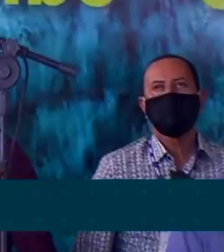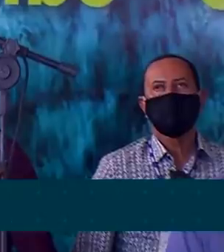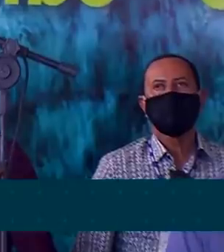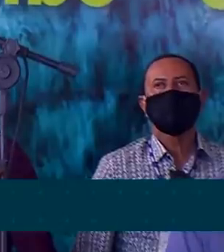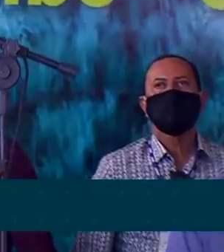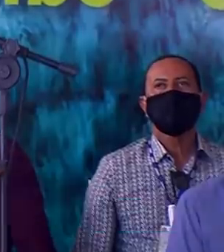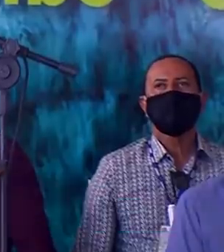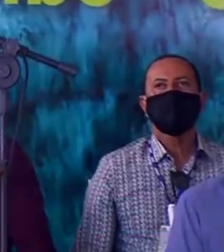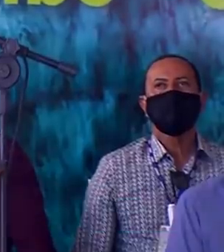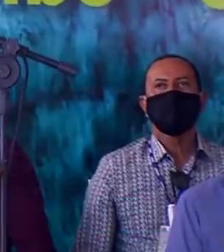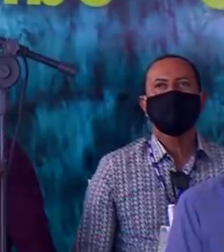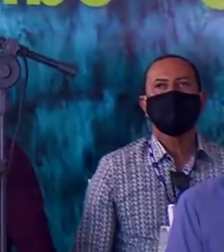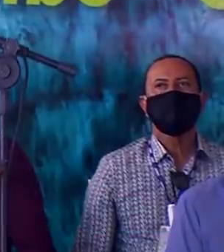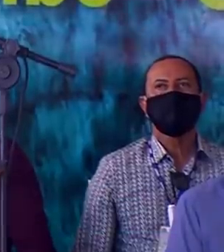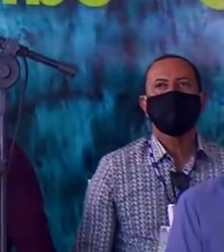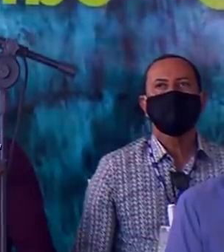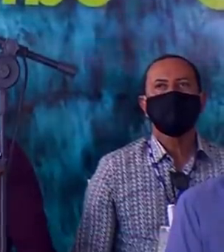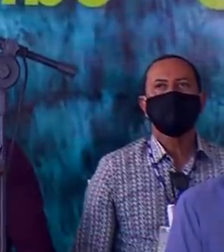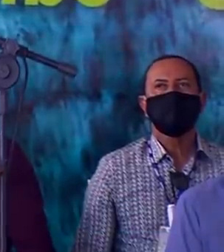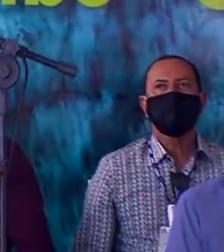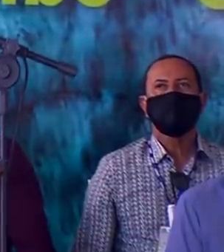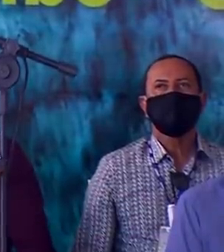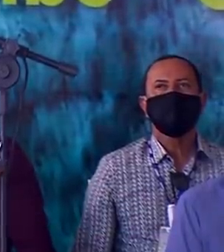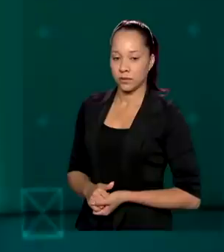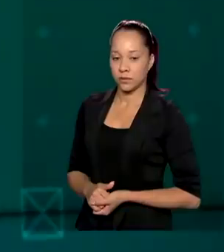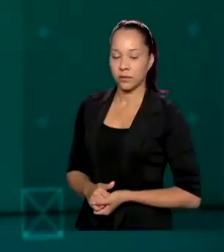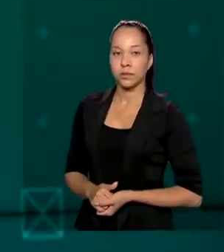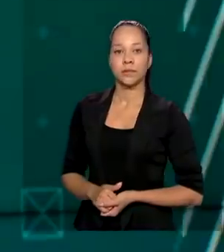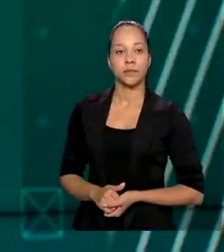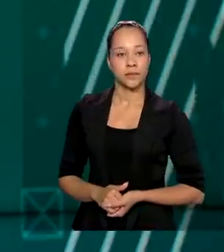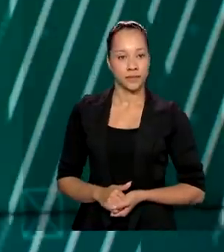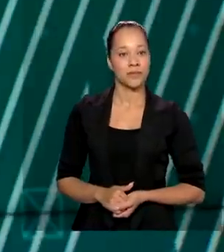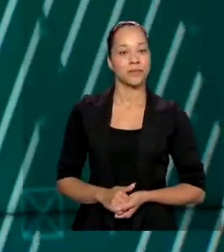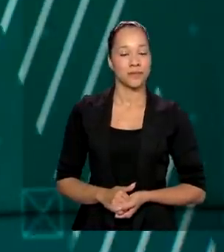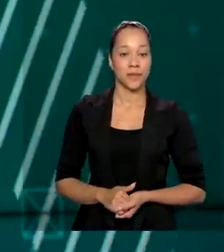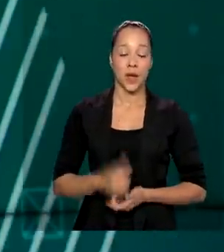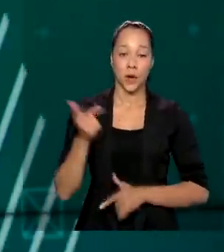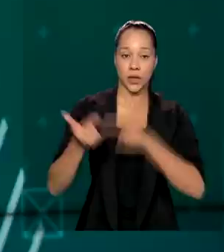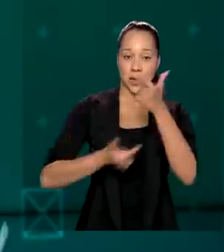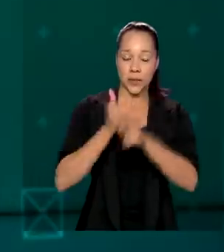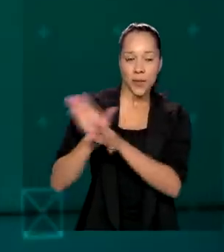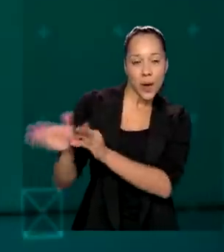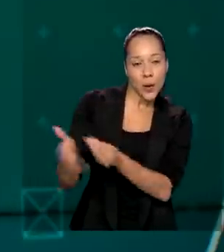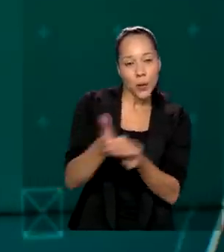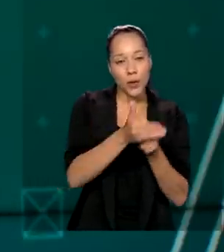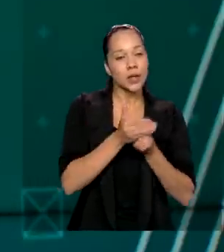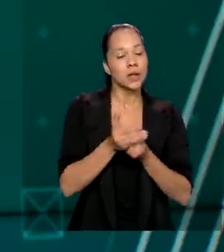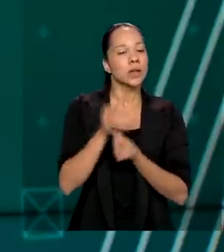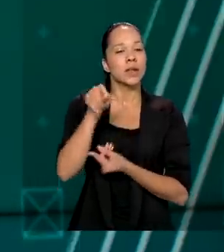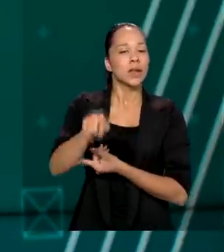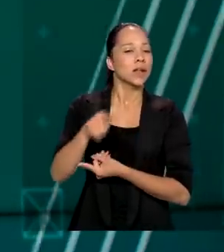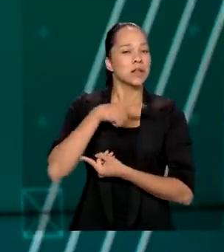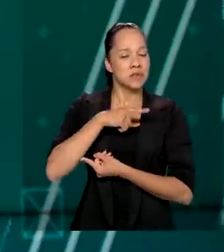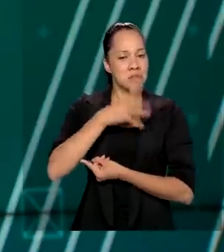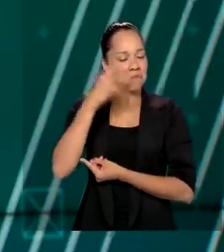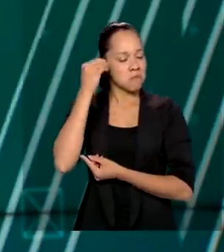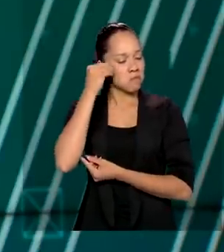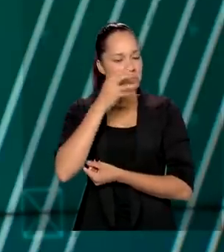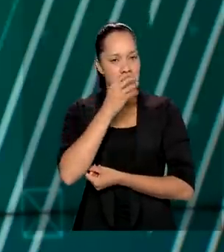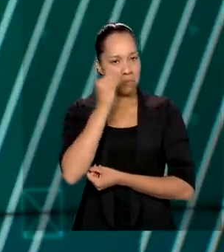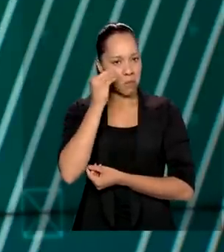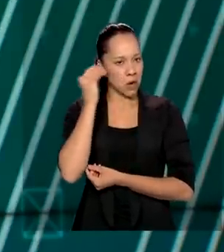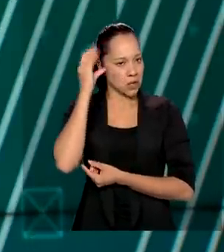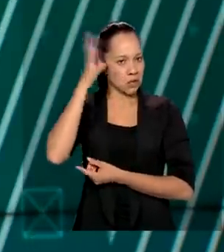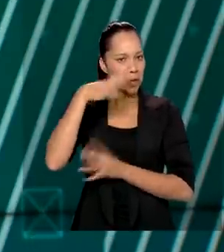outros governos impuseram nessas pessoas. A operação acolhida é reconhecida mundialmente pelo